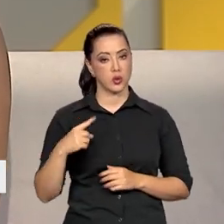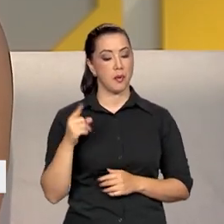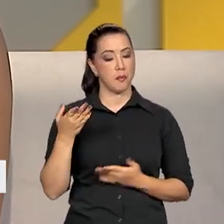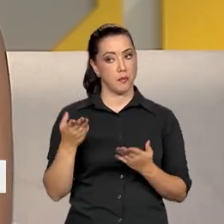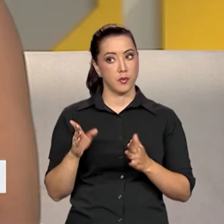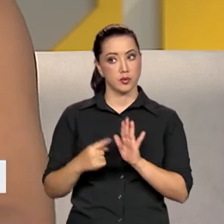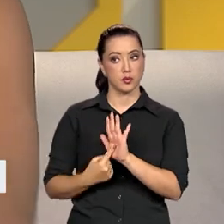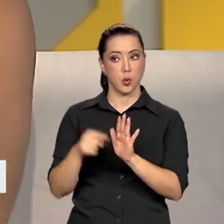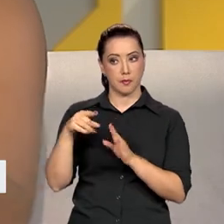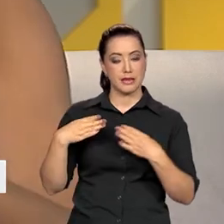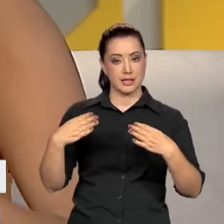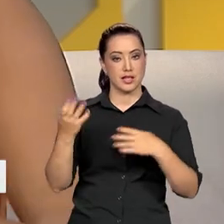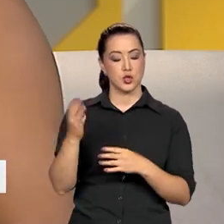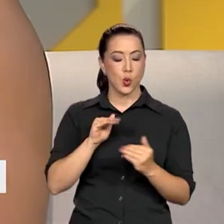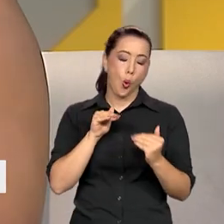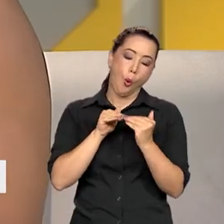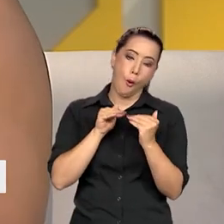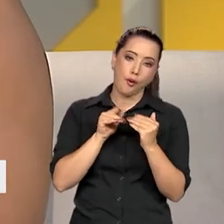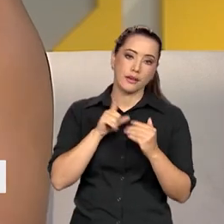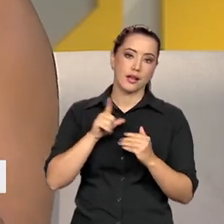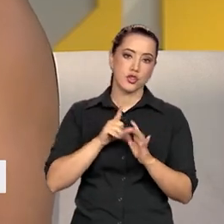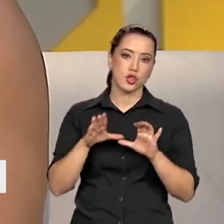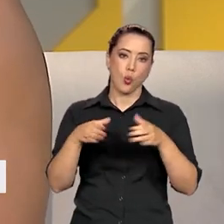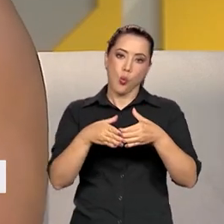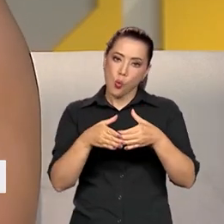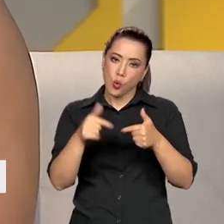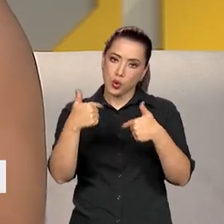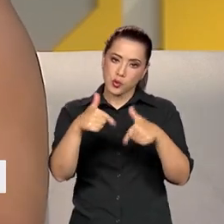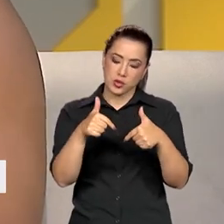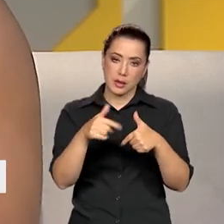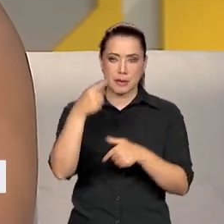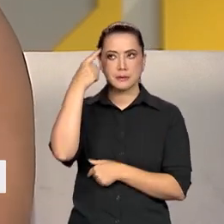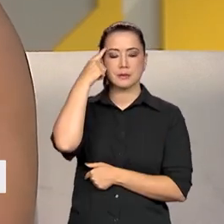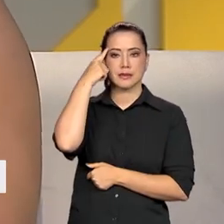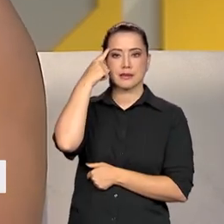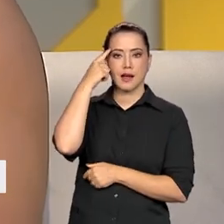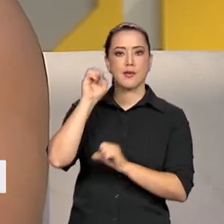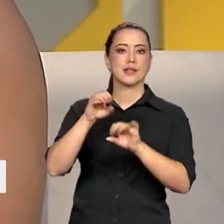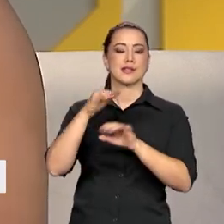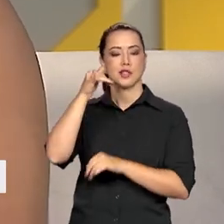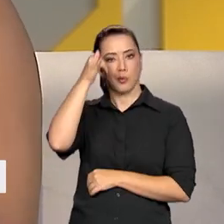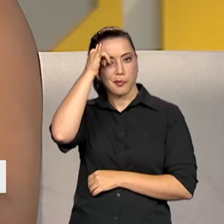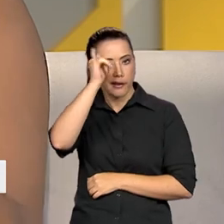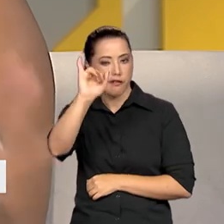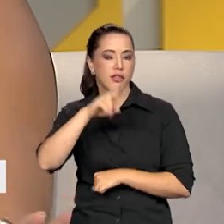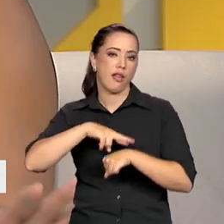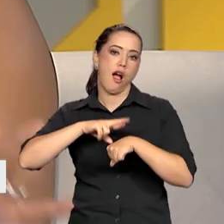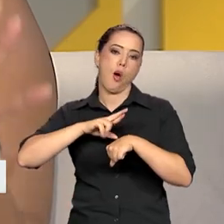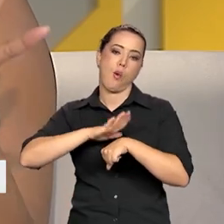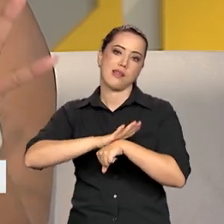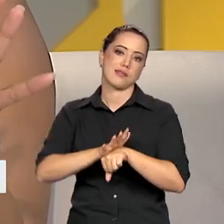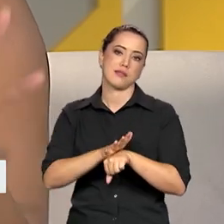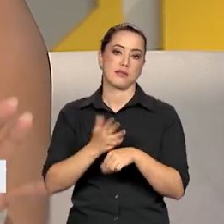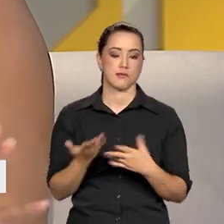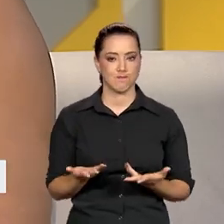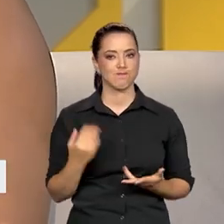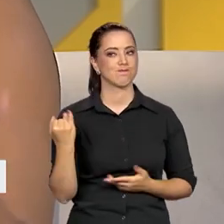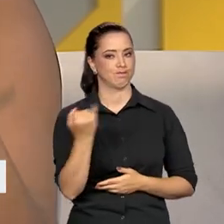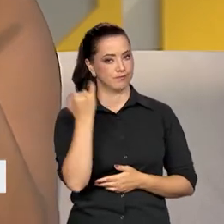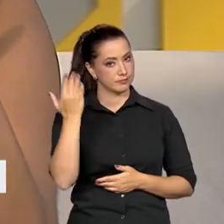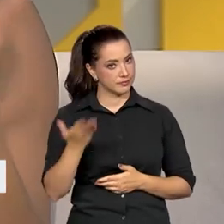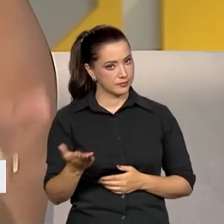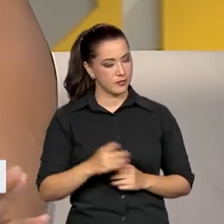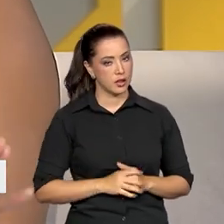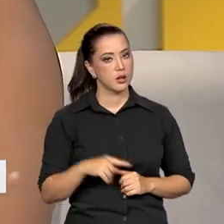um GT de trabalho para pensar essa educação antirracista foi excelente. E aí, como nós fizemos esse banco de